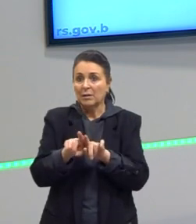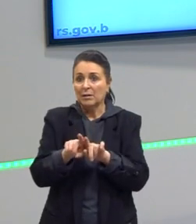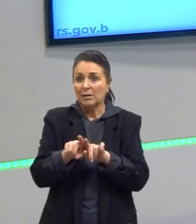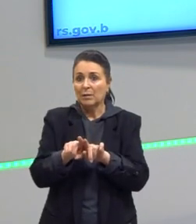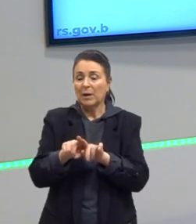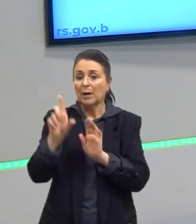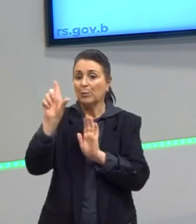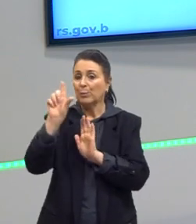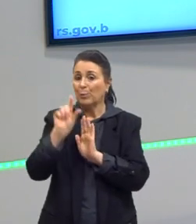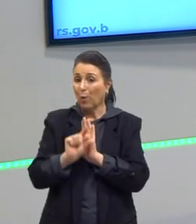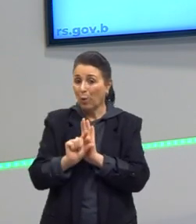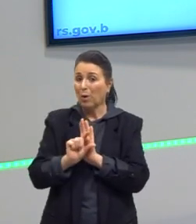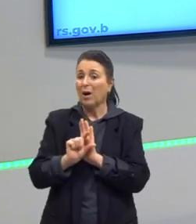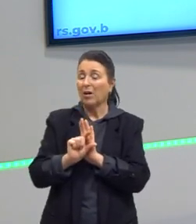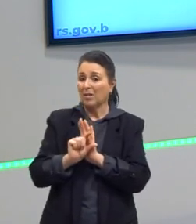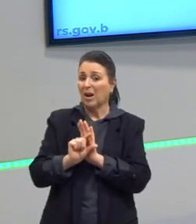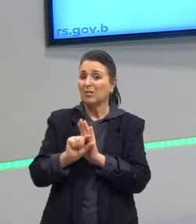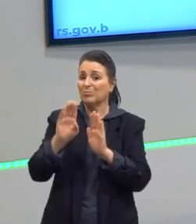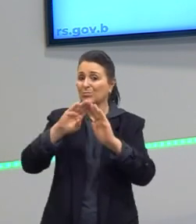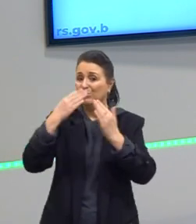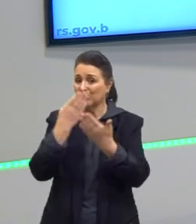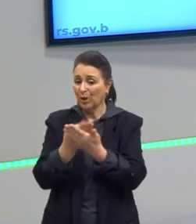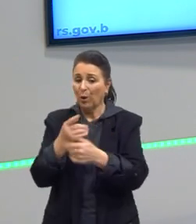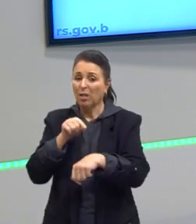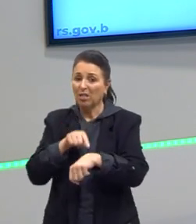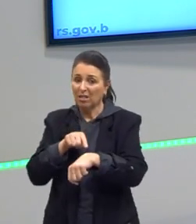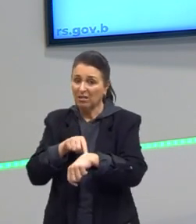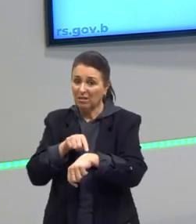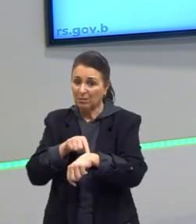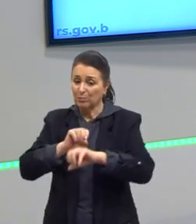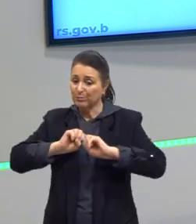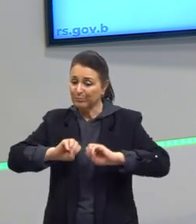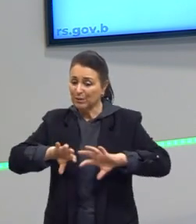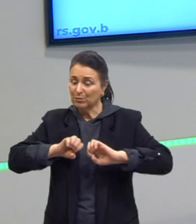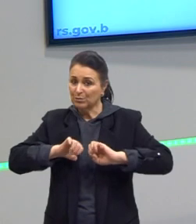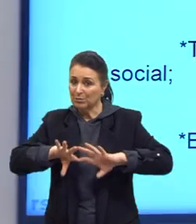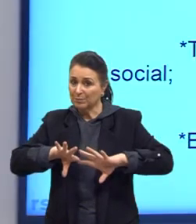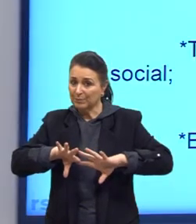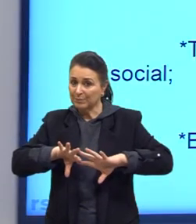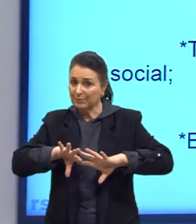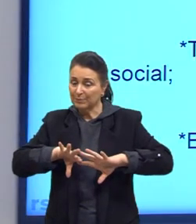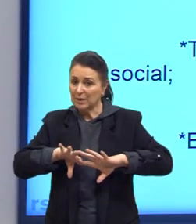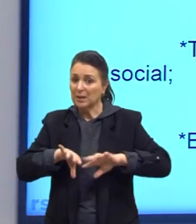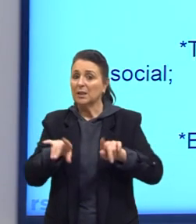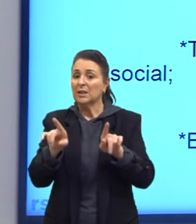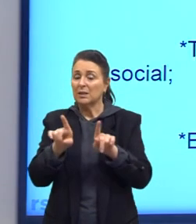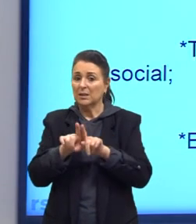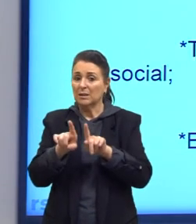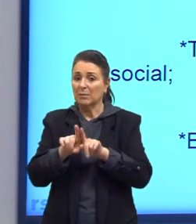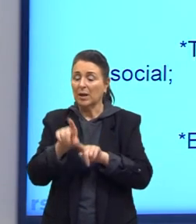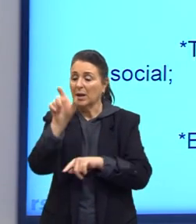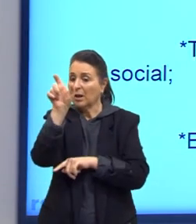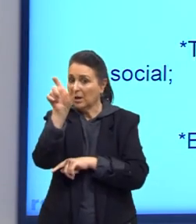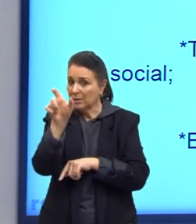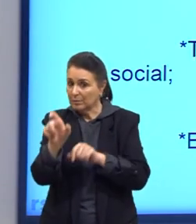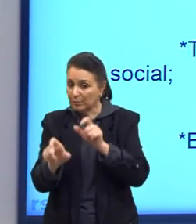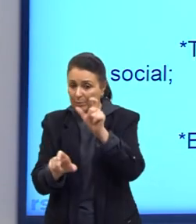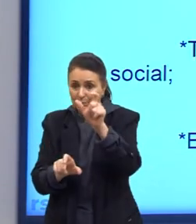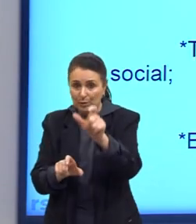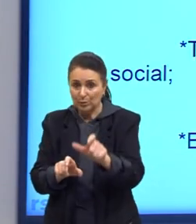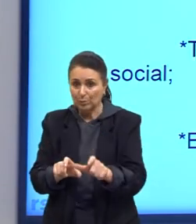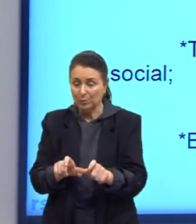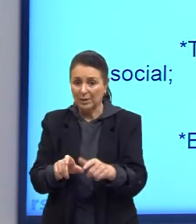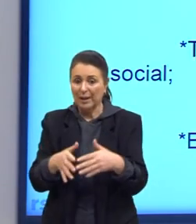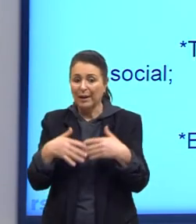E a educação... A educação no sentido aqui... Que muitas vezes as pessoas... É um